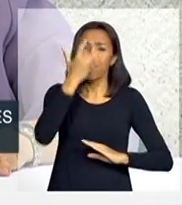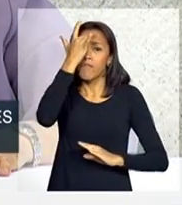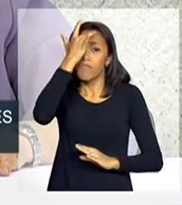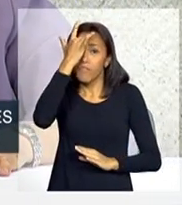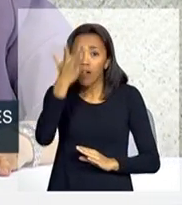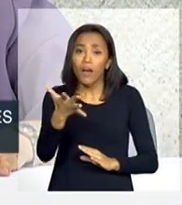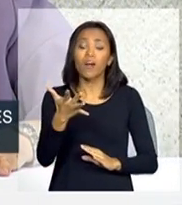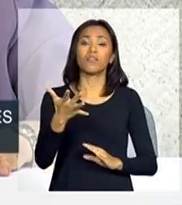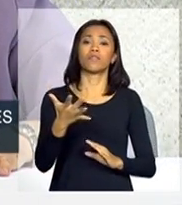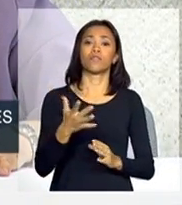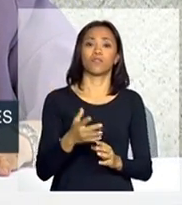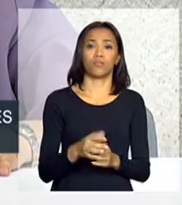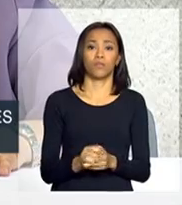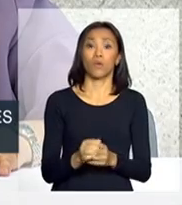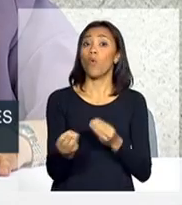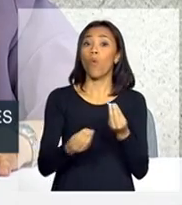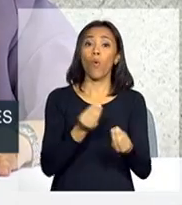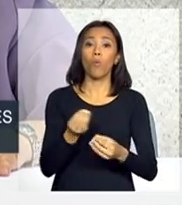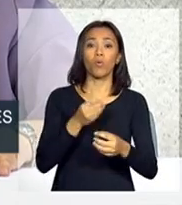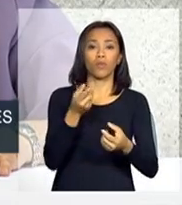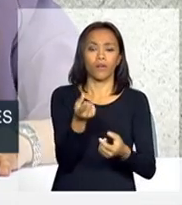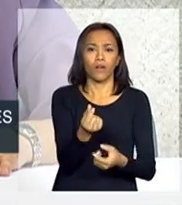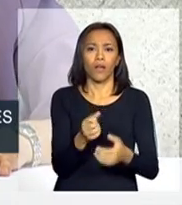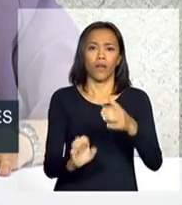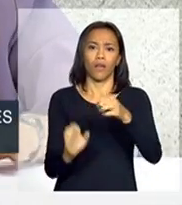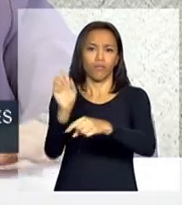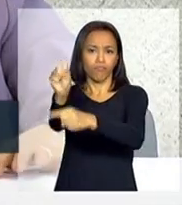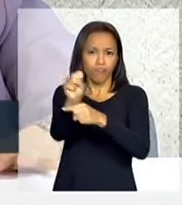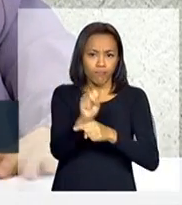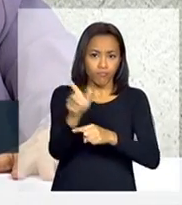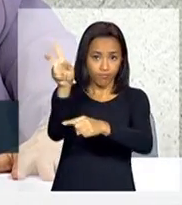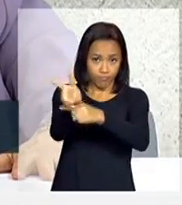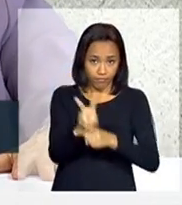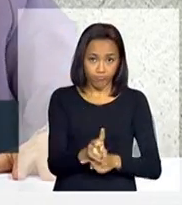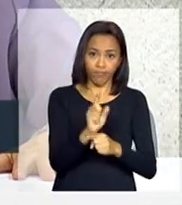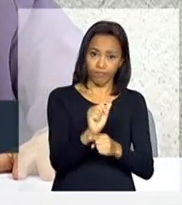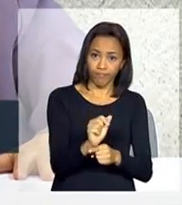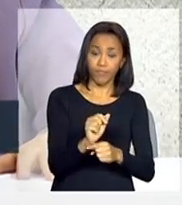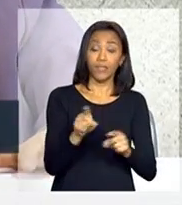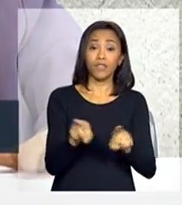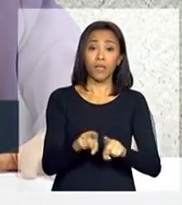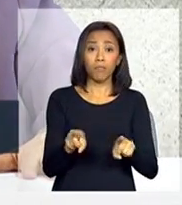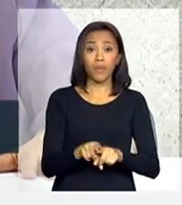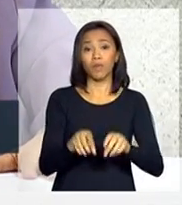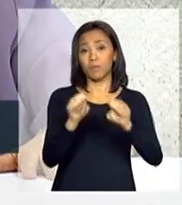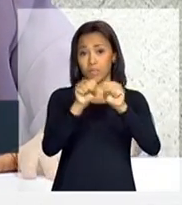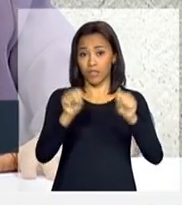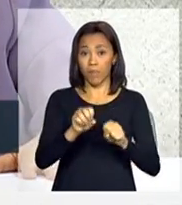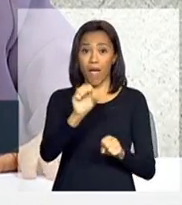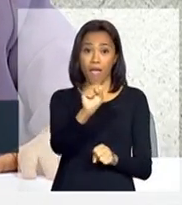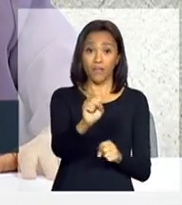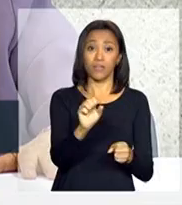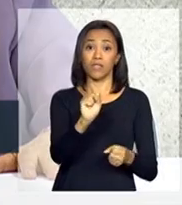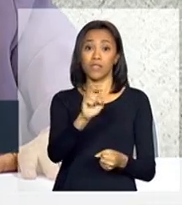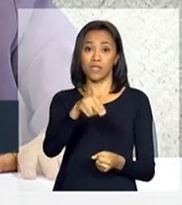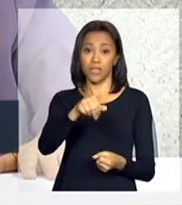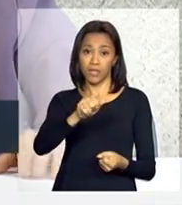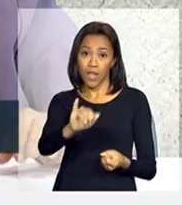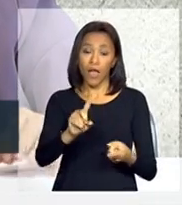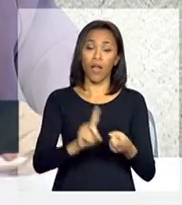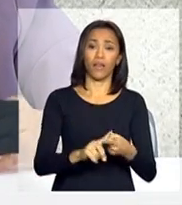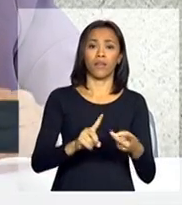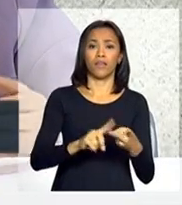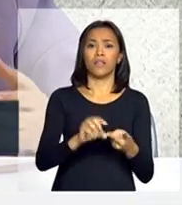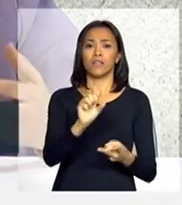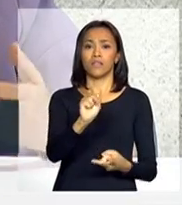ao sistema do microcrédito e todo o sistema S, SENAI, SEBRAE, SESI, SESC,